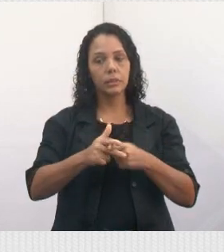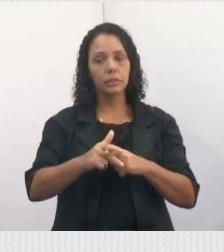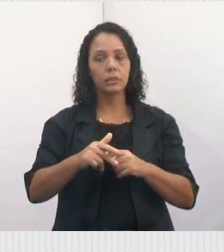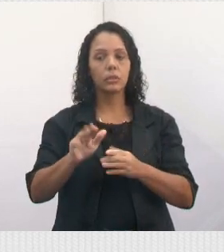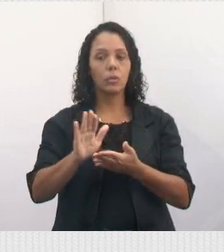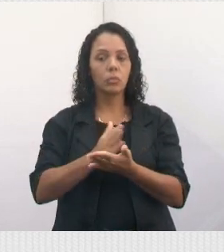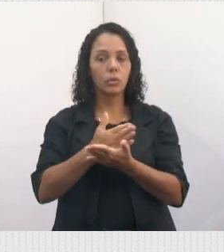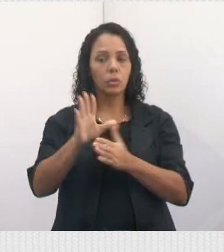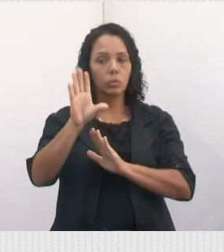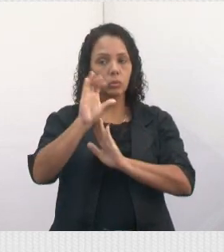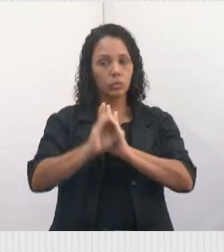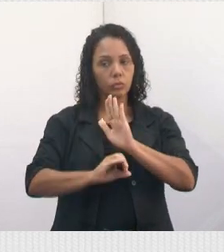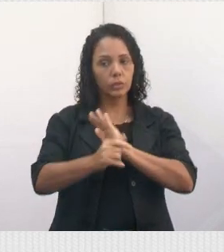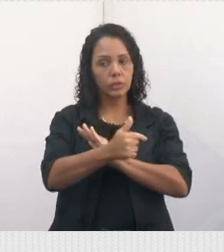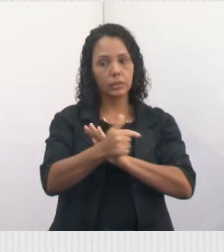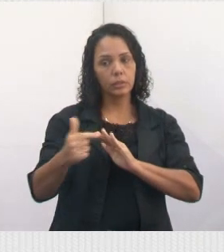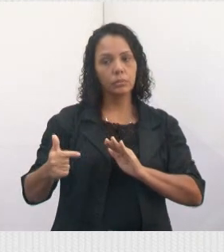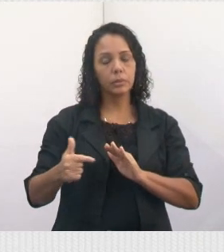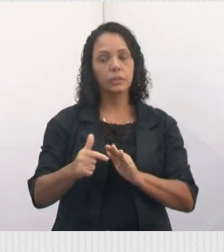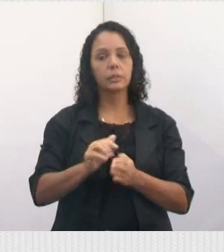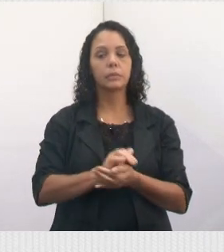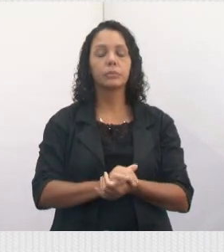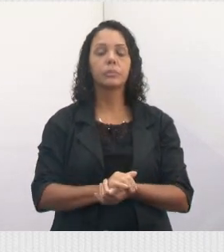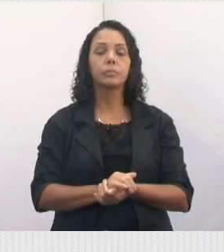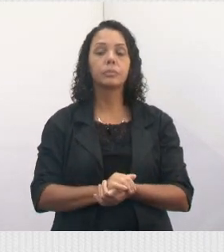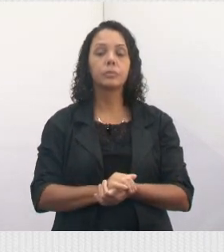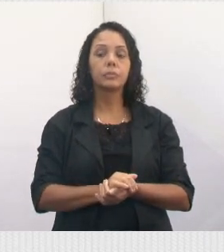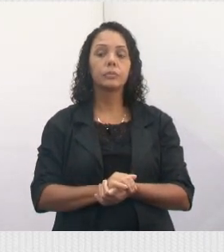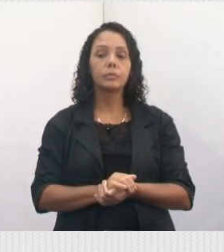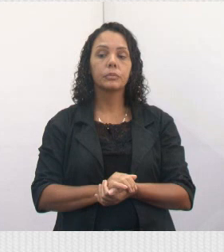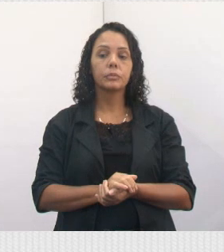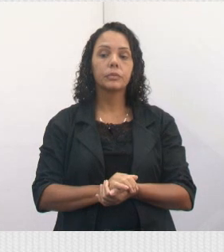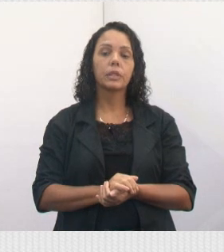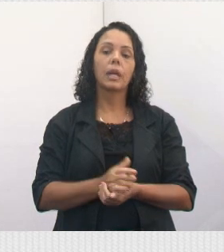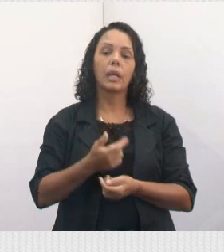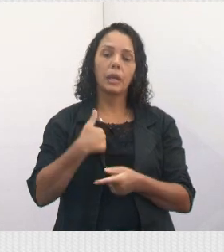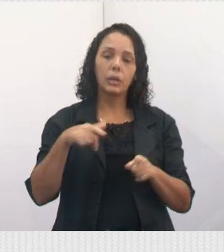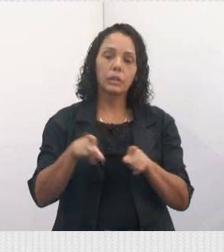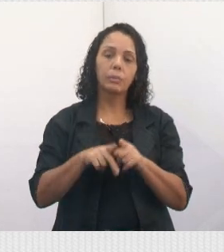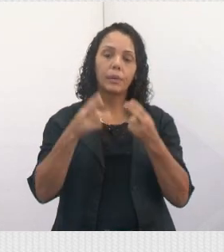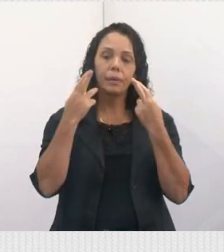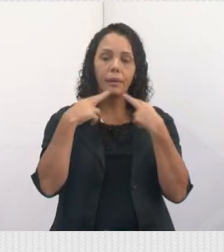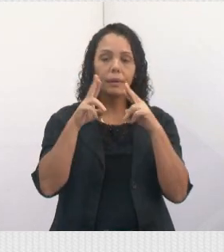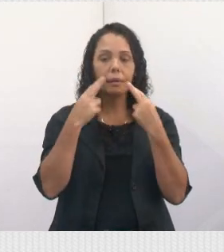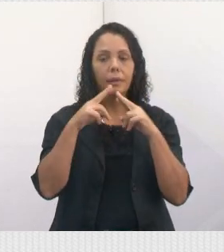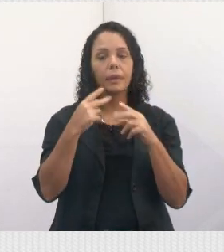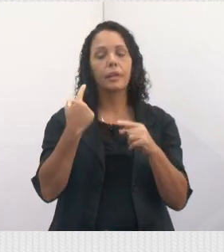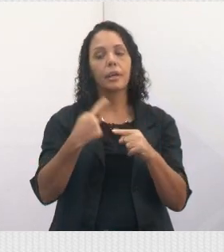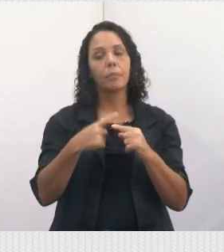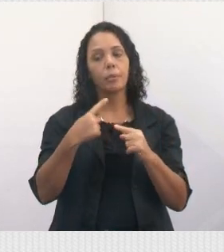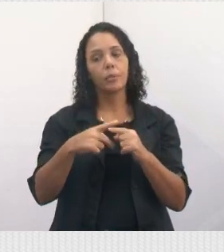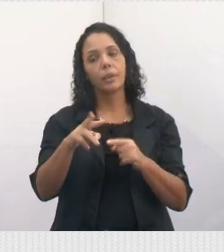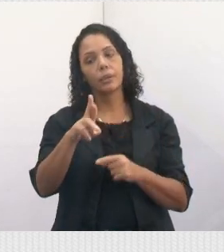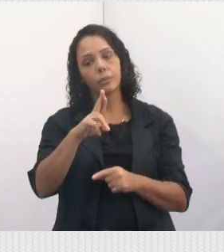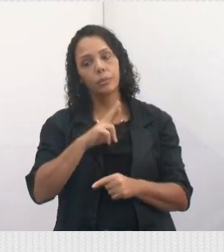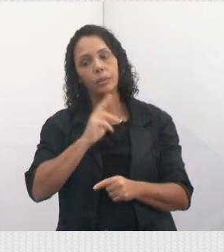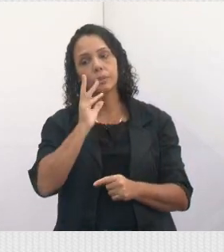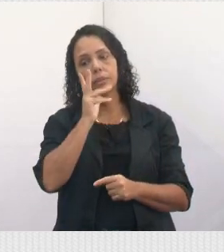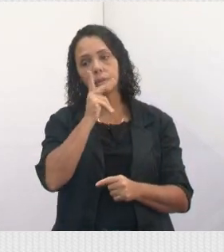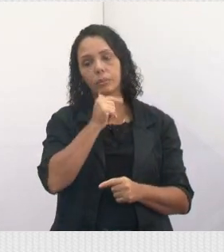semana. Próximo. E aí, assim como eu também reclamo, né, de demorar muito para a solicitação ser atendida,